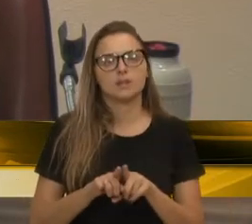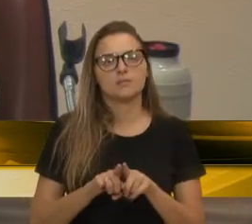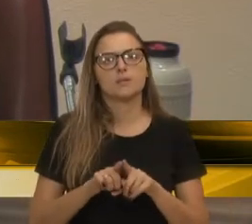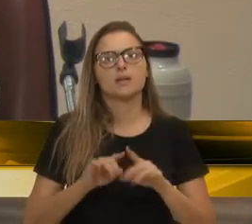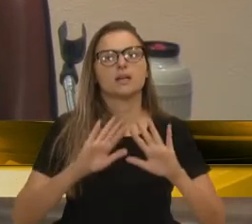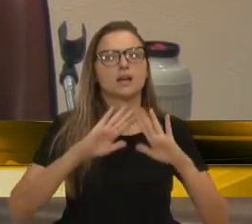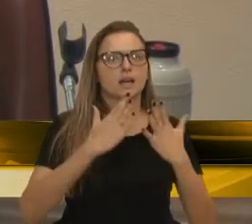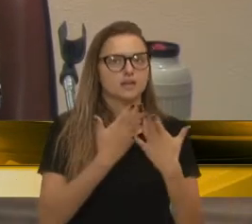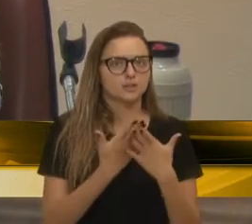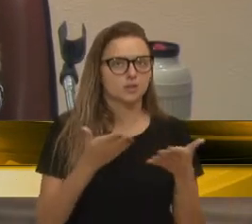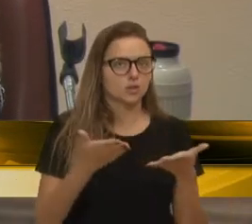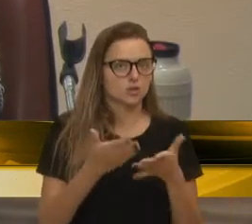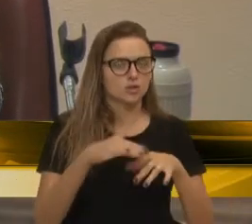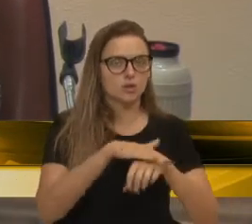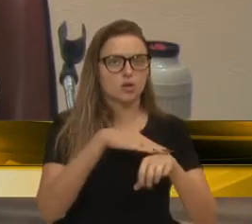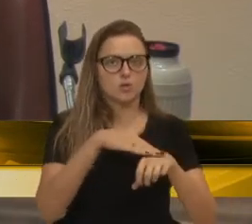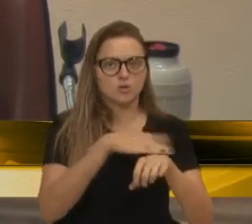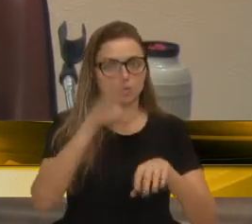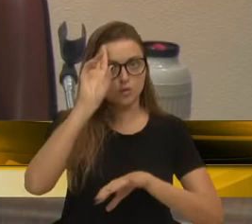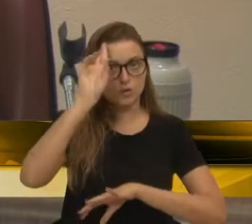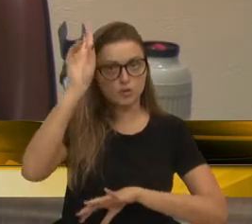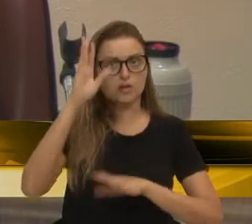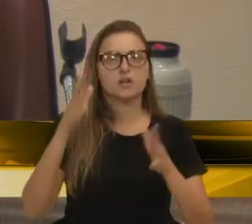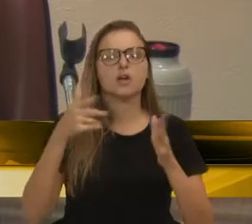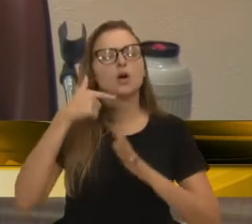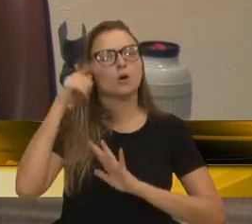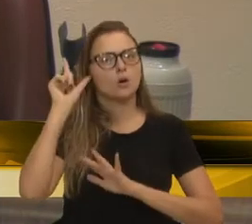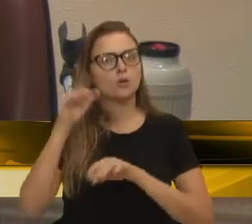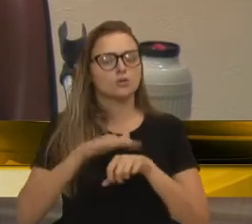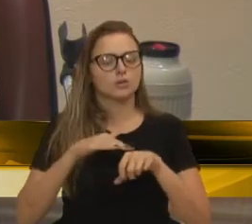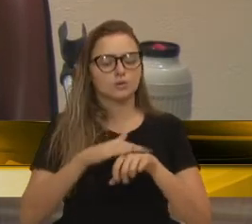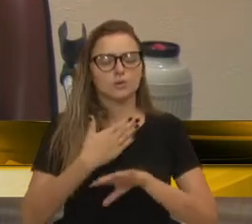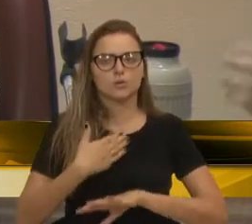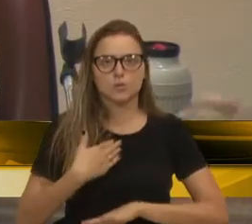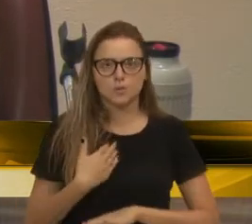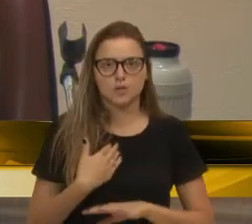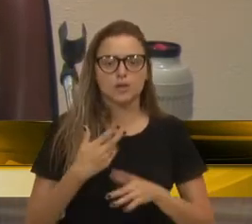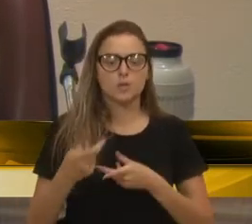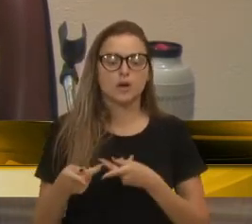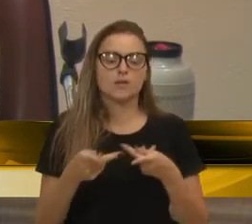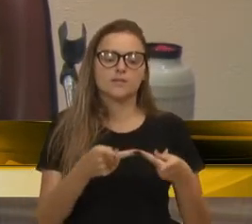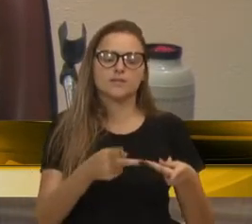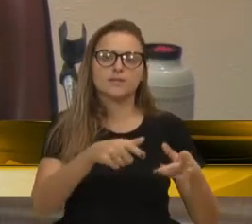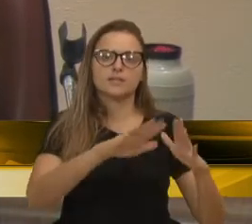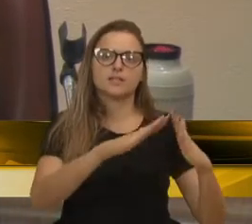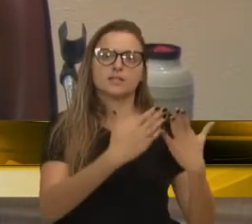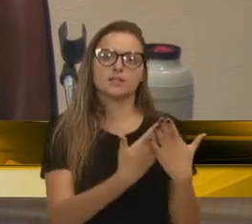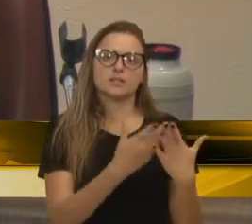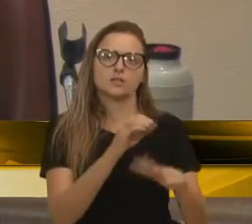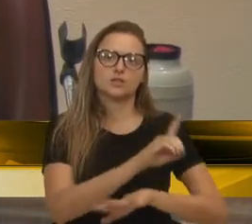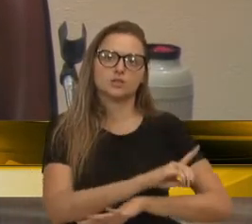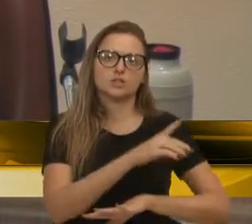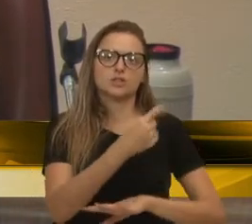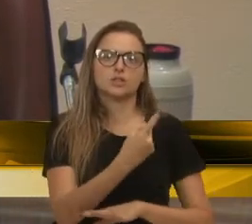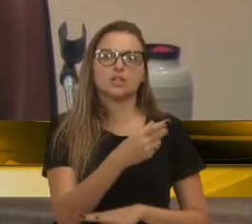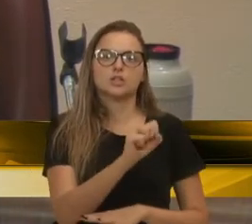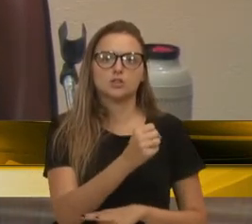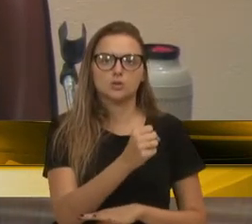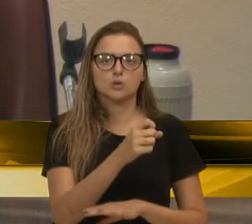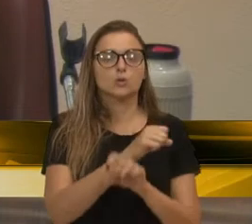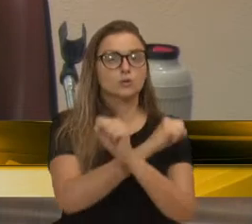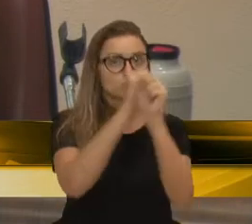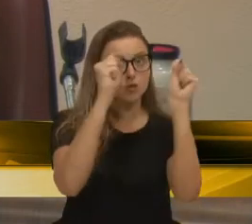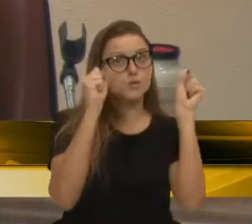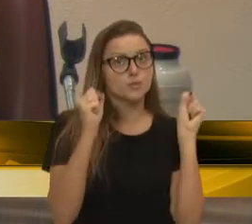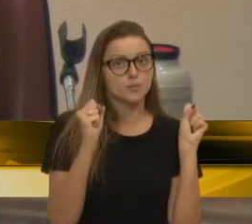Cristóvão conversando com ele. Ontem conversou comigo. E a visita está prevista, então, para o dia 18, na parte da